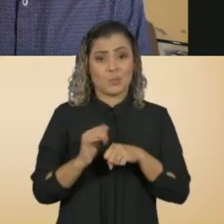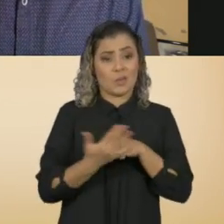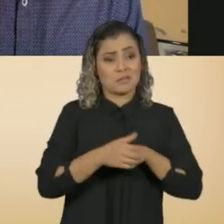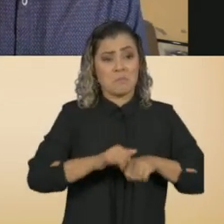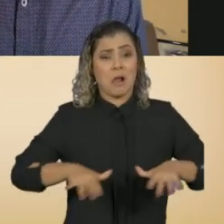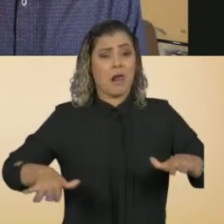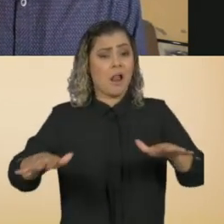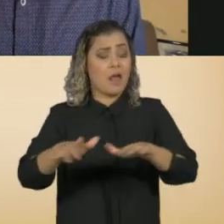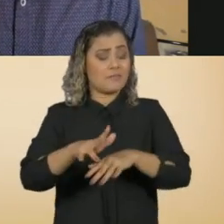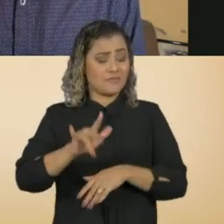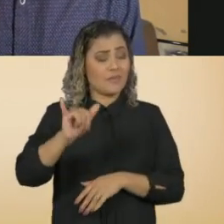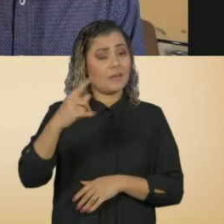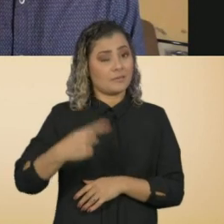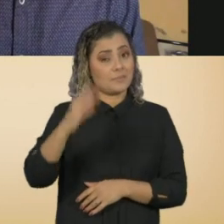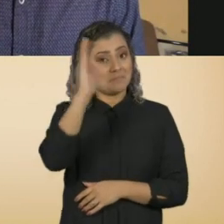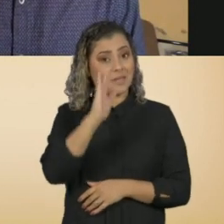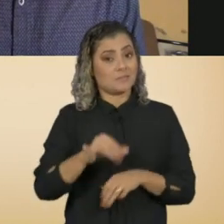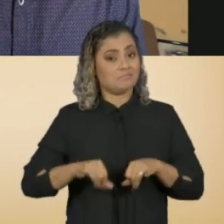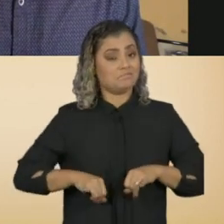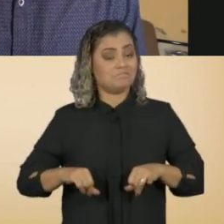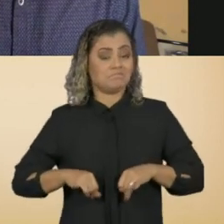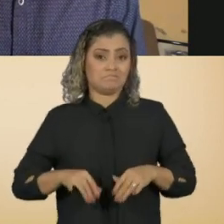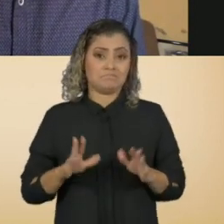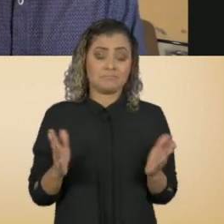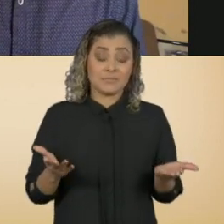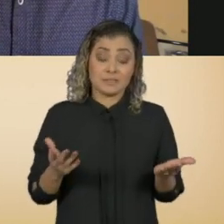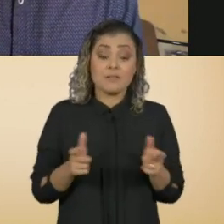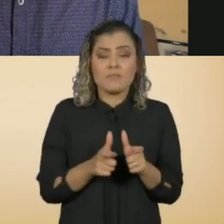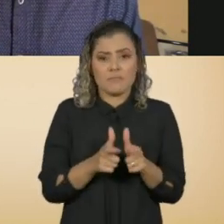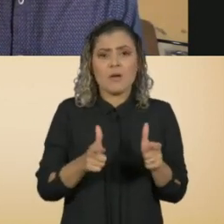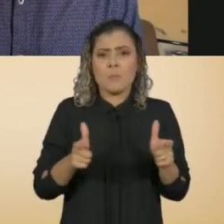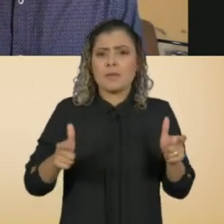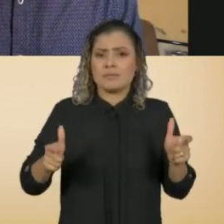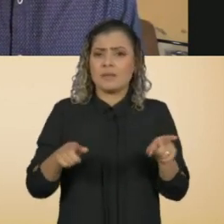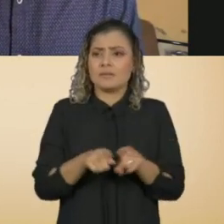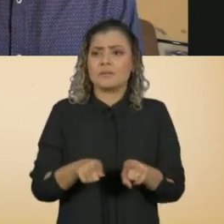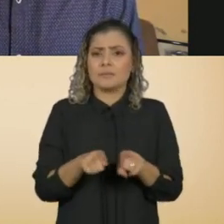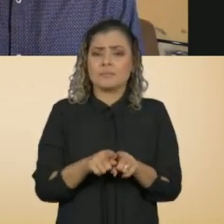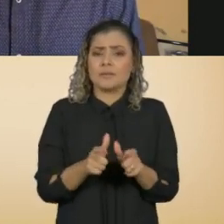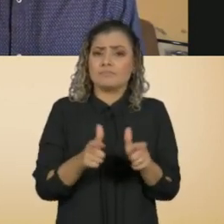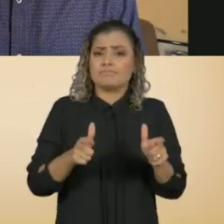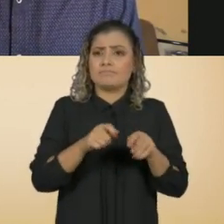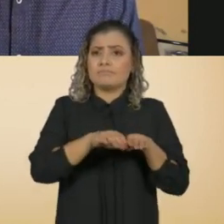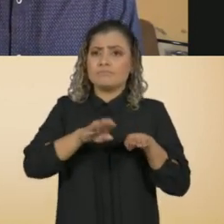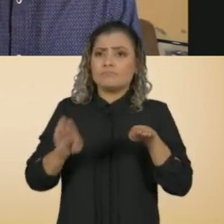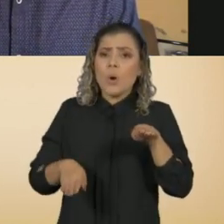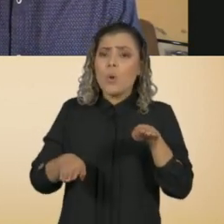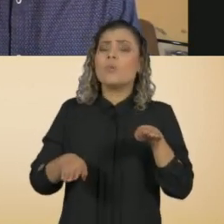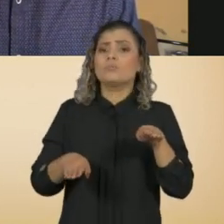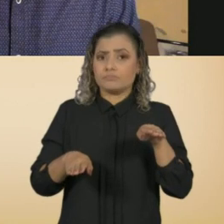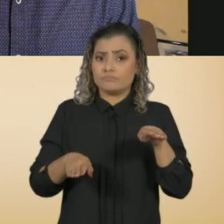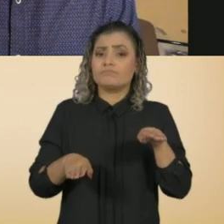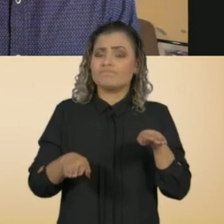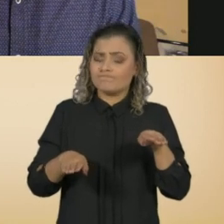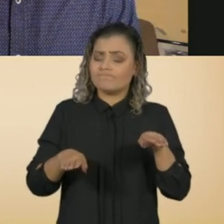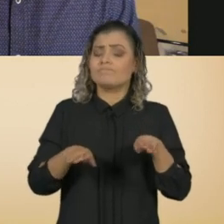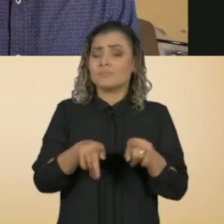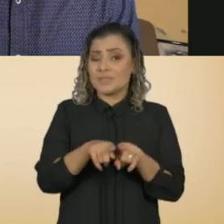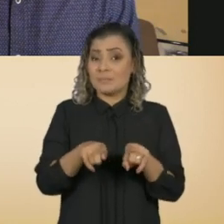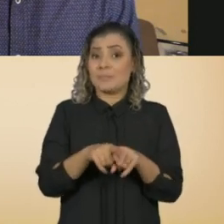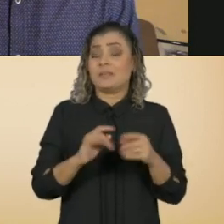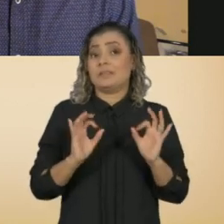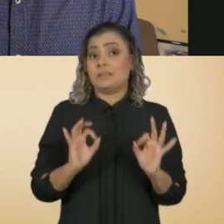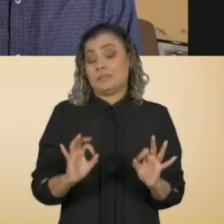trazer no mundo. Certamente vai aumentar bastante a desigualdade. Eu já li que